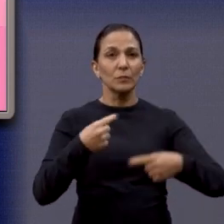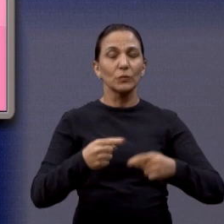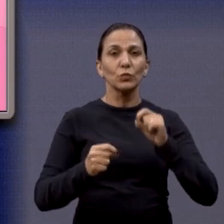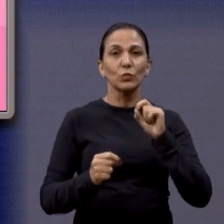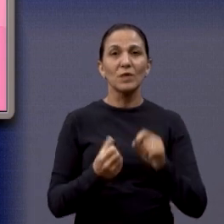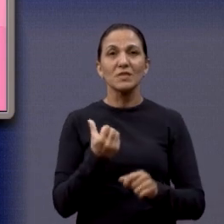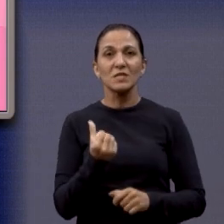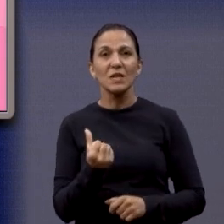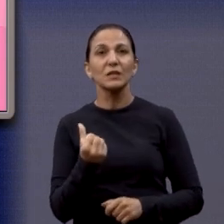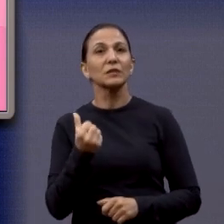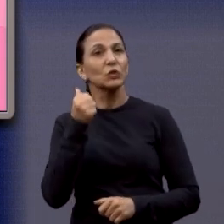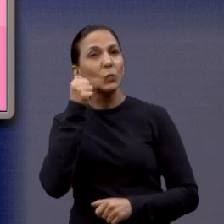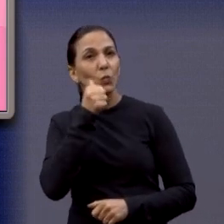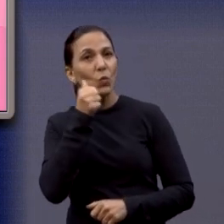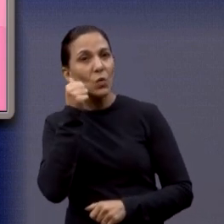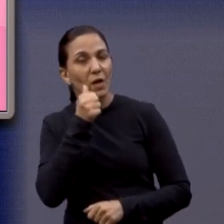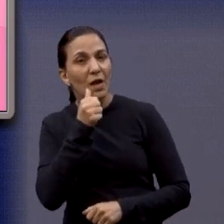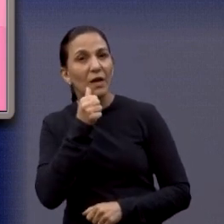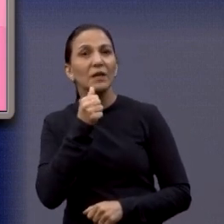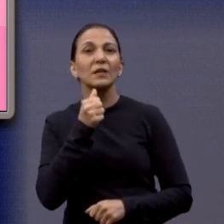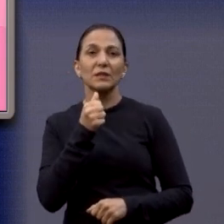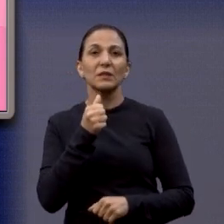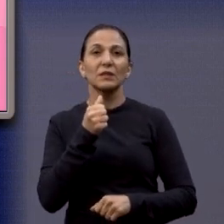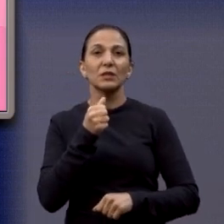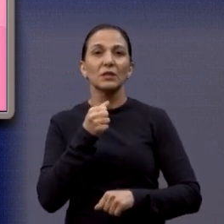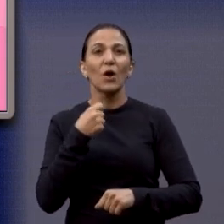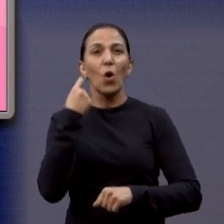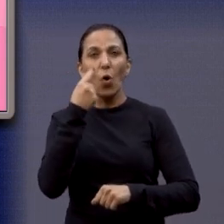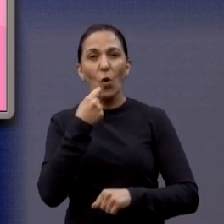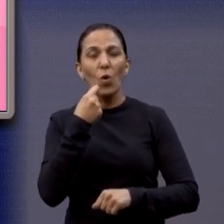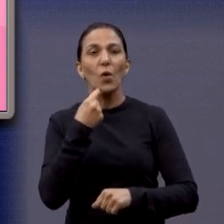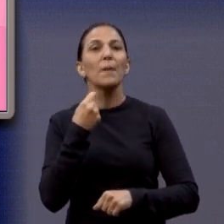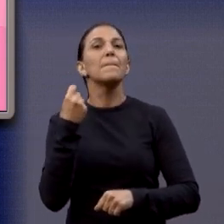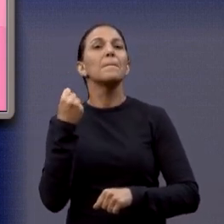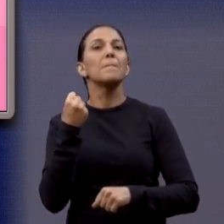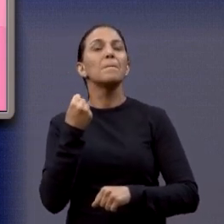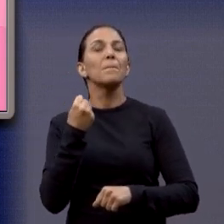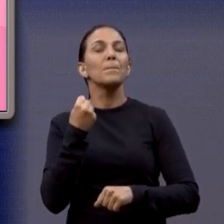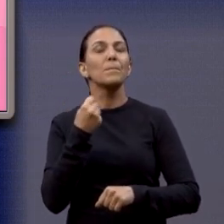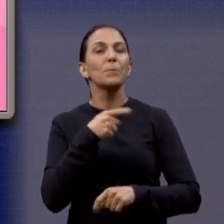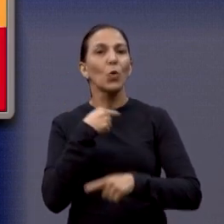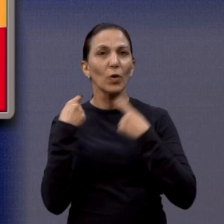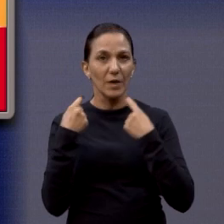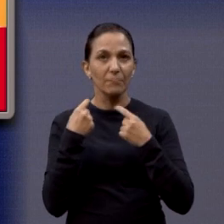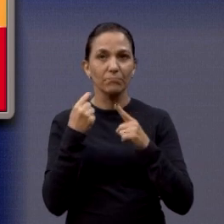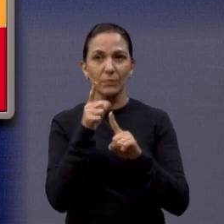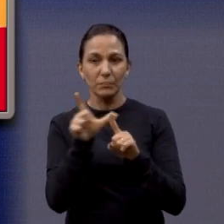morrem seis mulheres por hora em relação ao feminicídio. Pode passar?